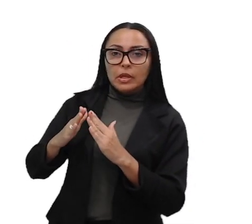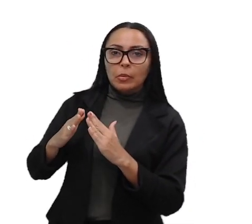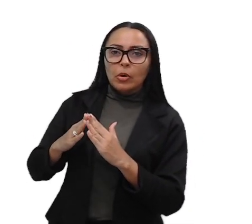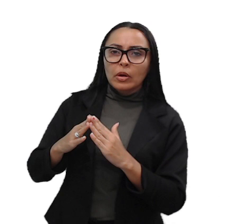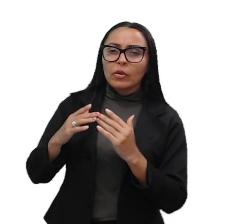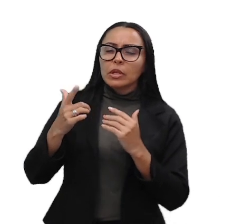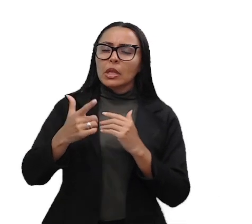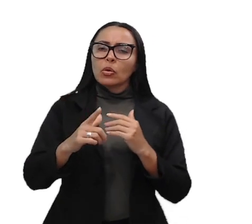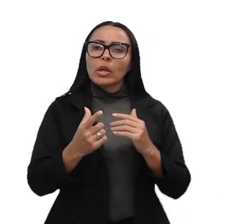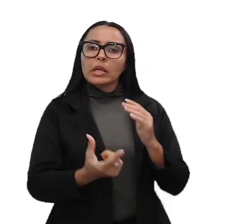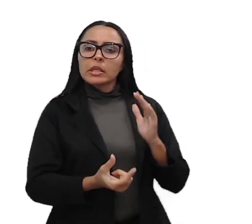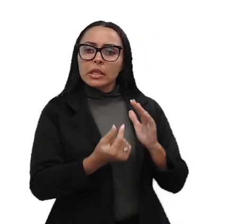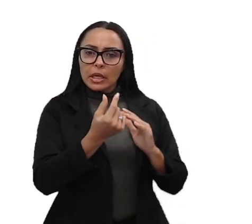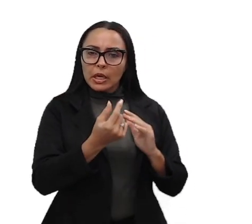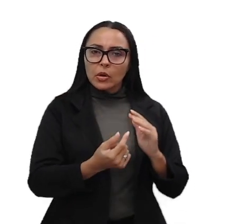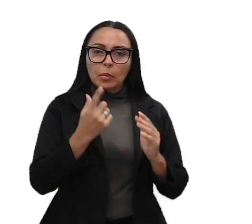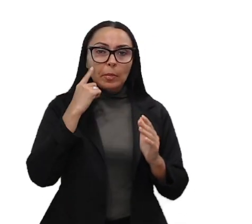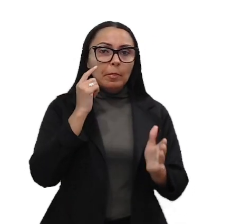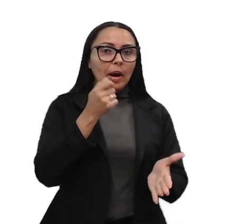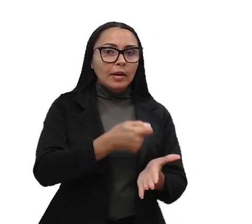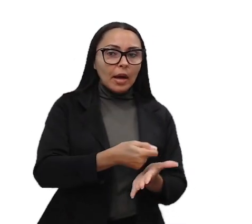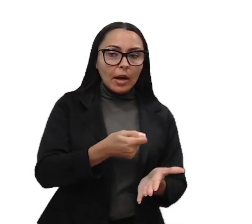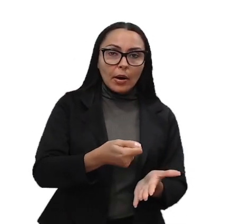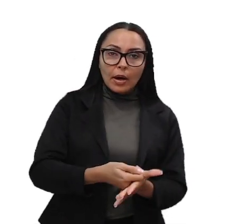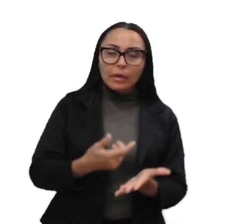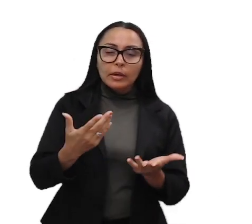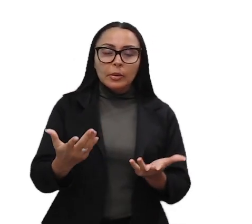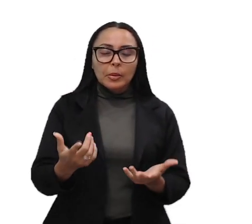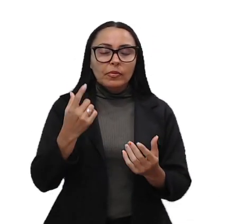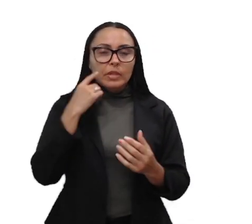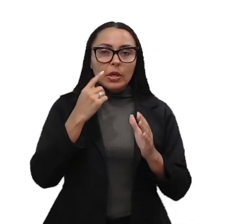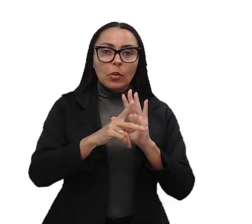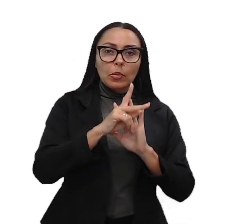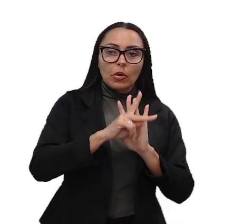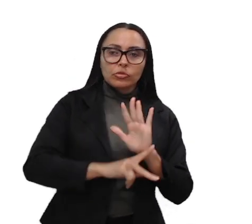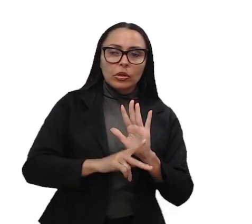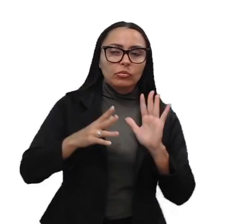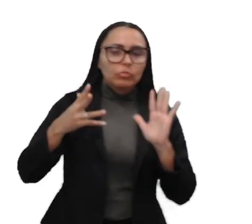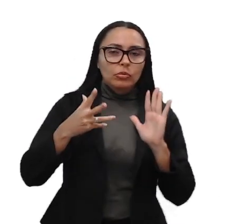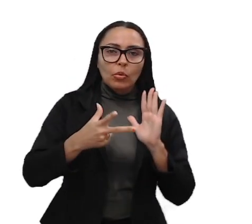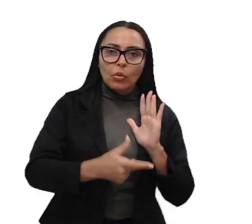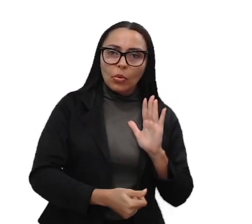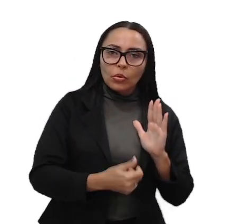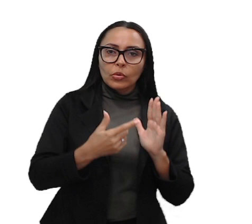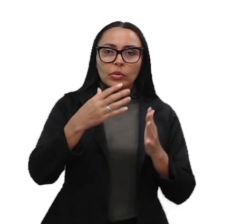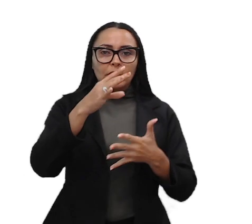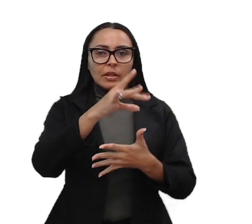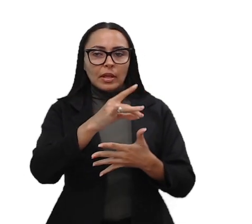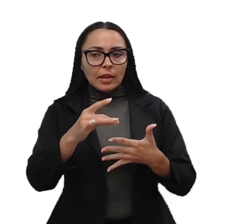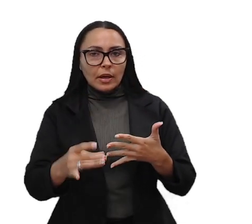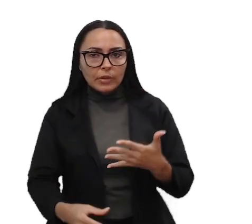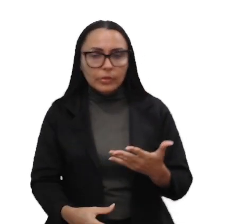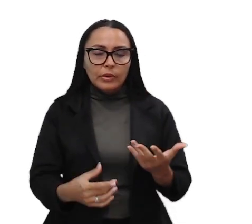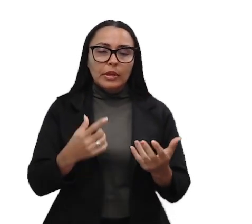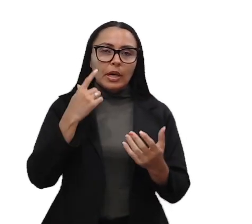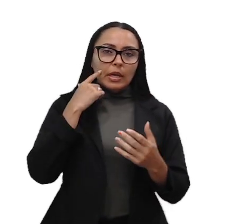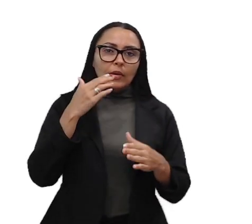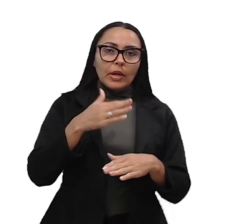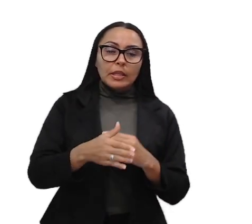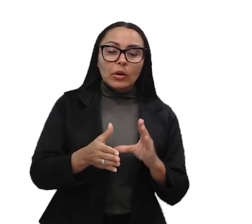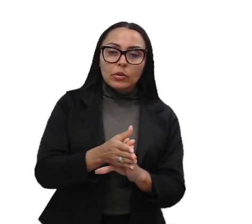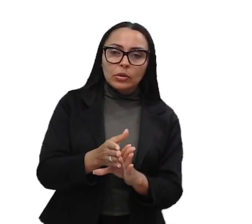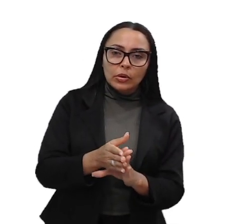não tem dinheiro realmente para pagar um design de interiores para ele fazer um projeto completo e extremamente detalhado. E é aí que entra a